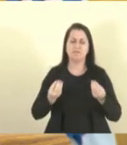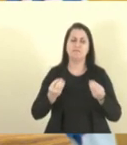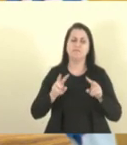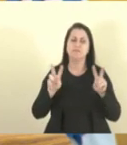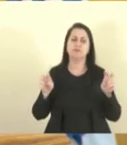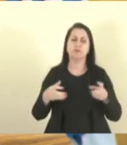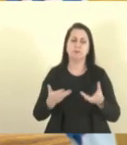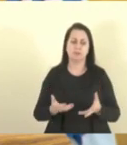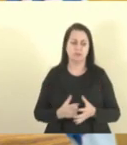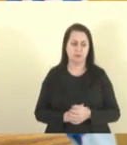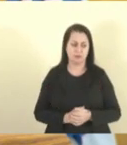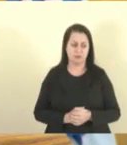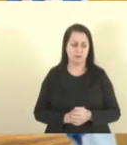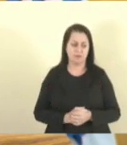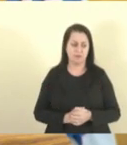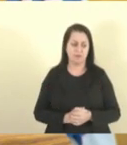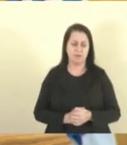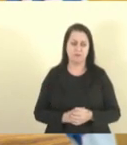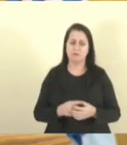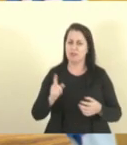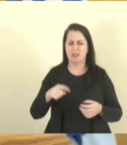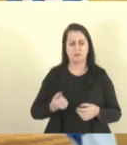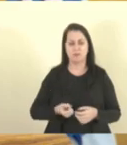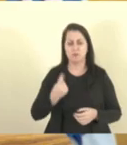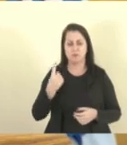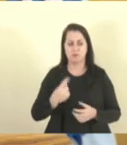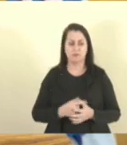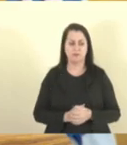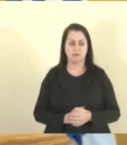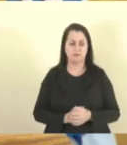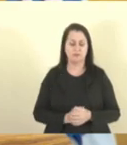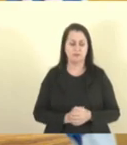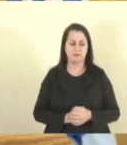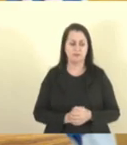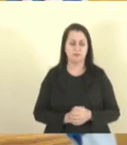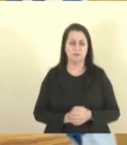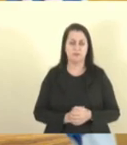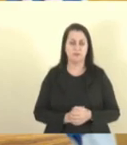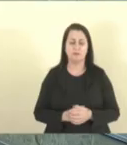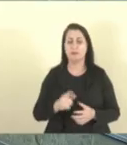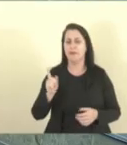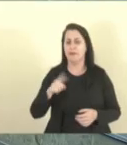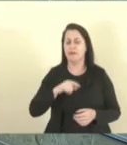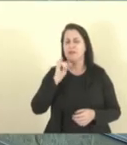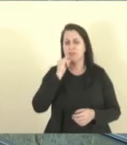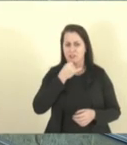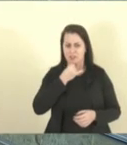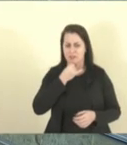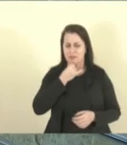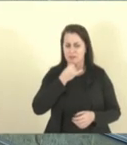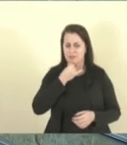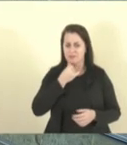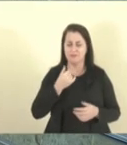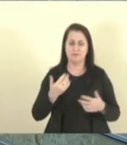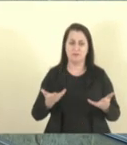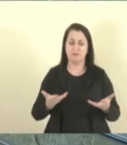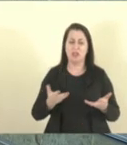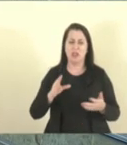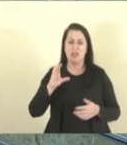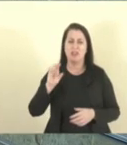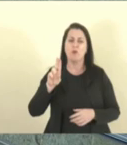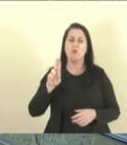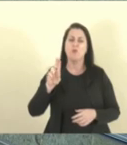em cima de uma barbárie dessa? Deputado Ingerio José Esmeraldo, é lamentável, a situação da audiência de